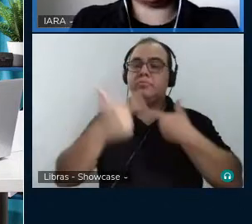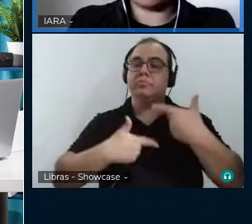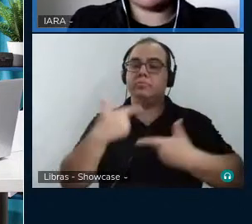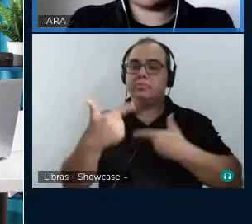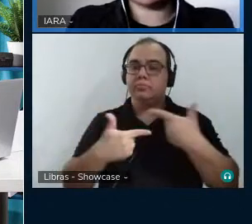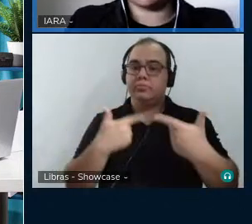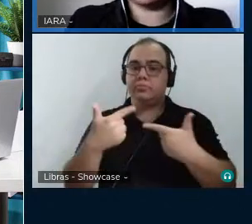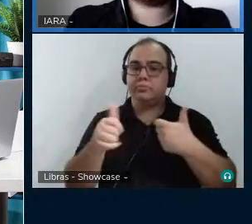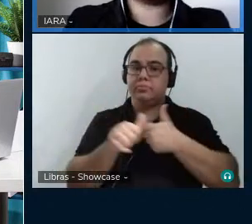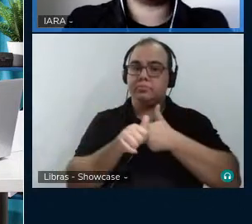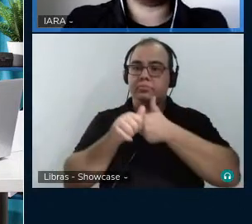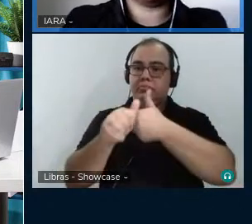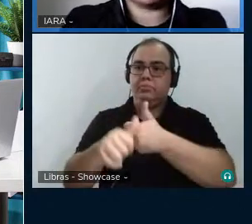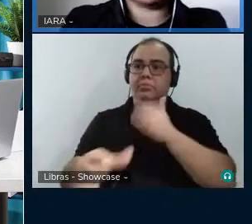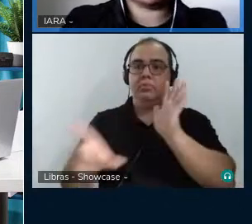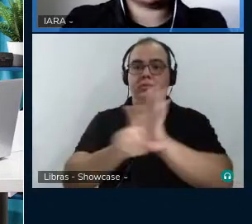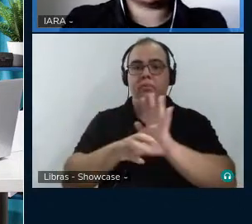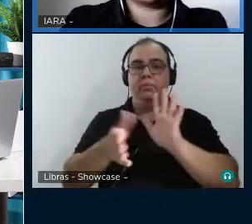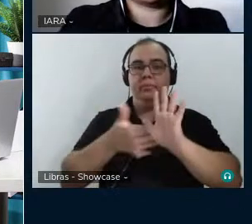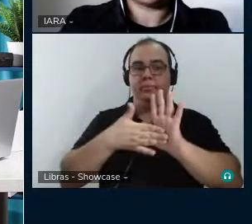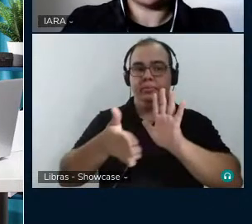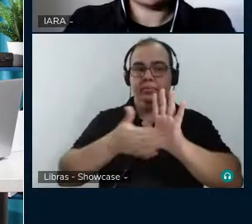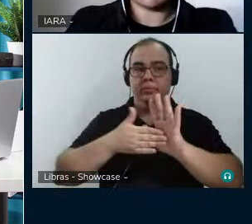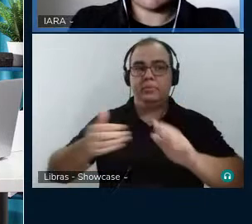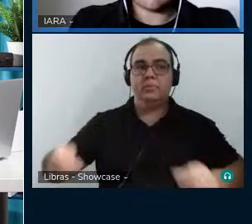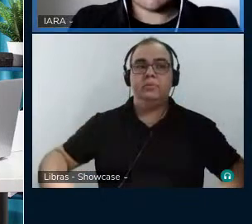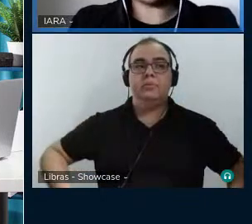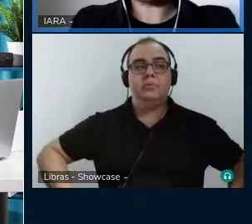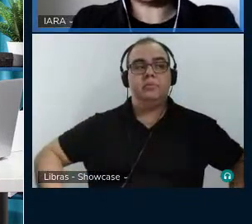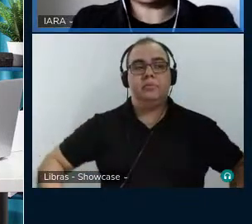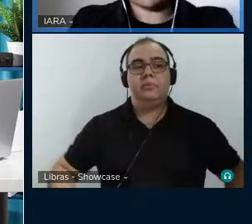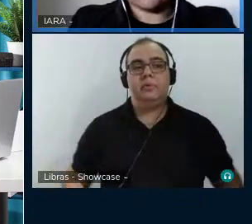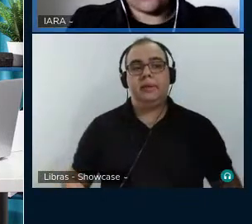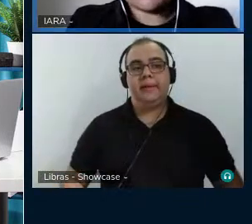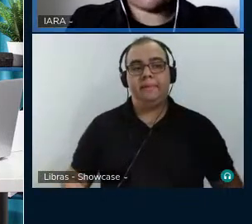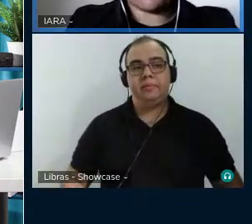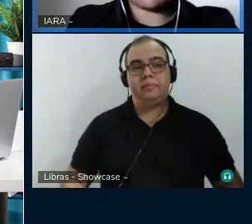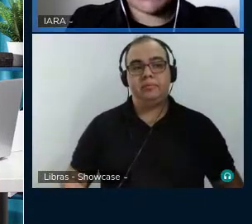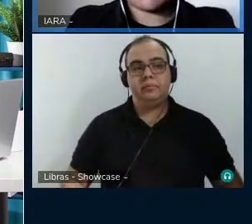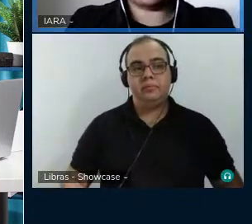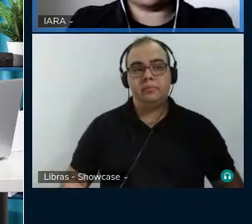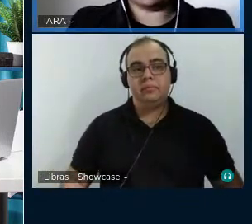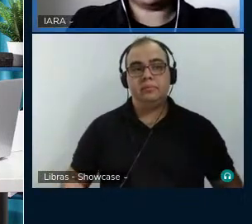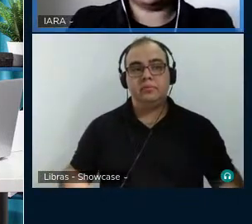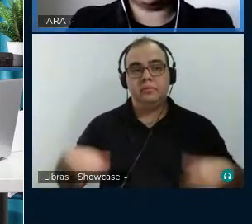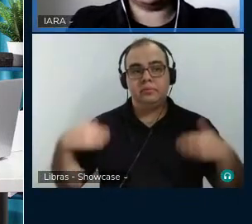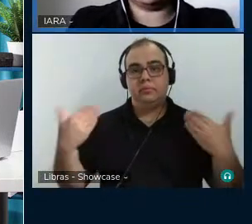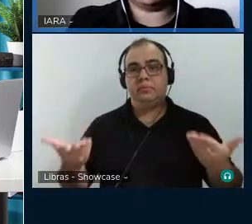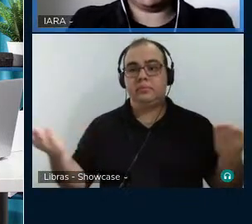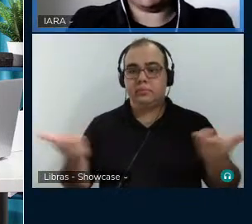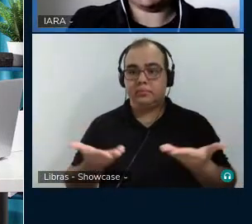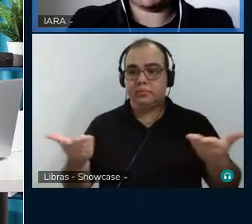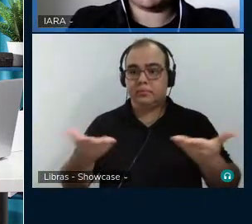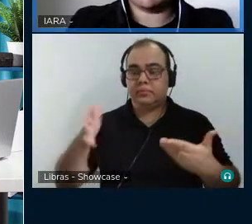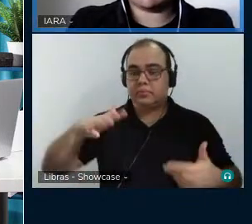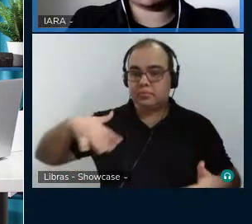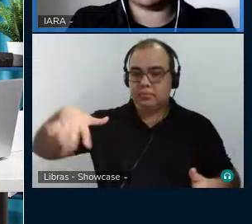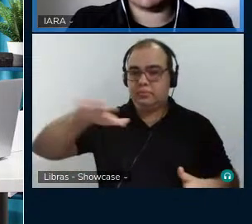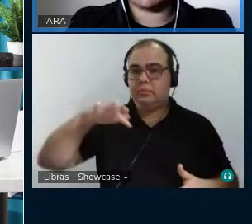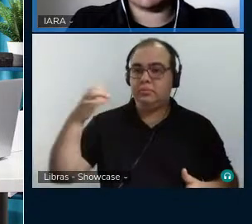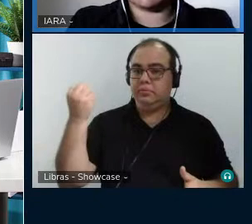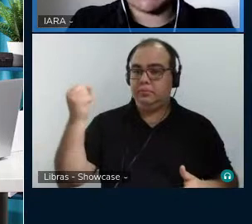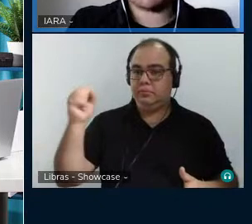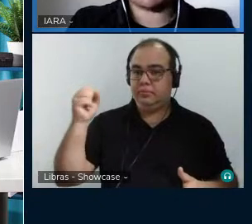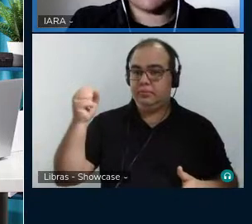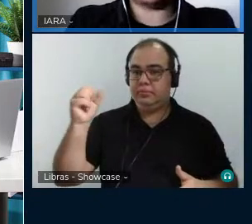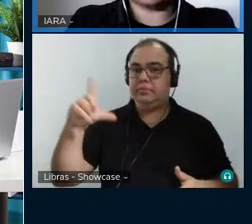conformidade com a legislação vigente. Esta sessão corresponde à área 8, Música, Letras e